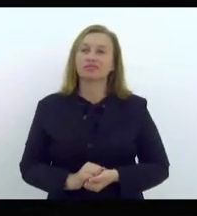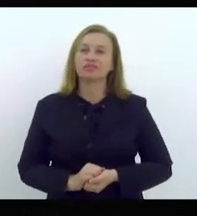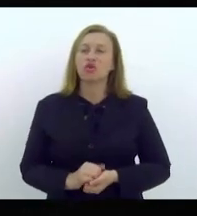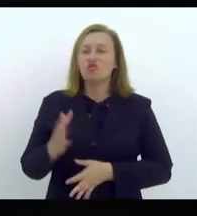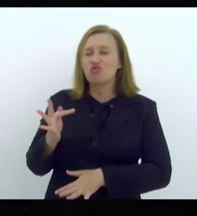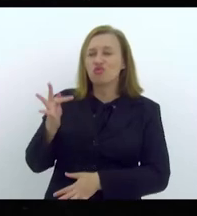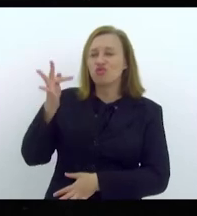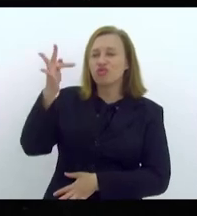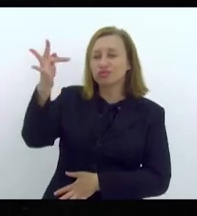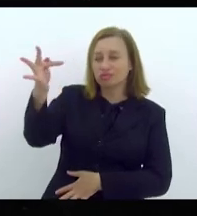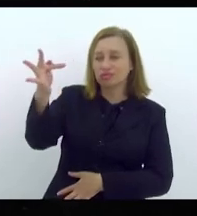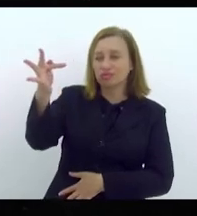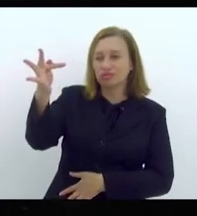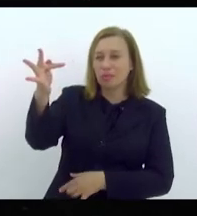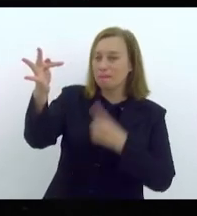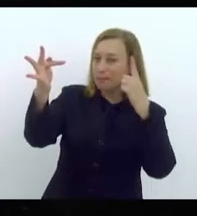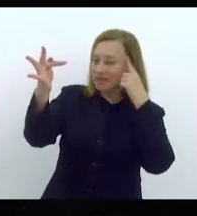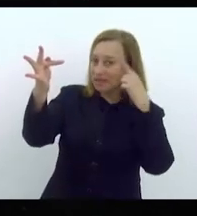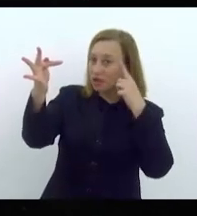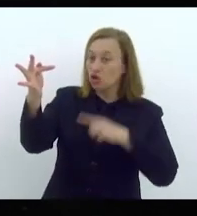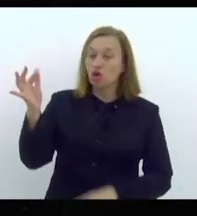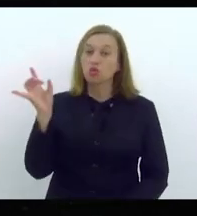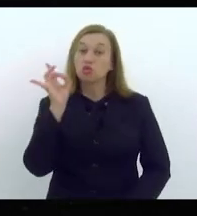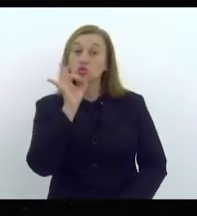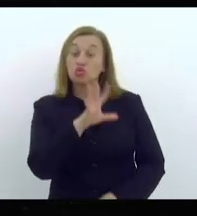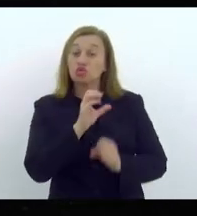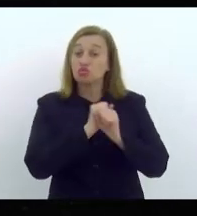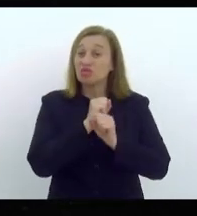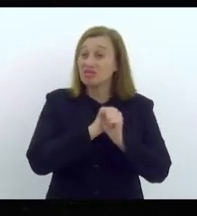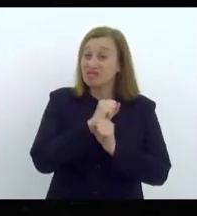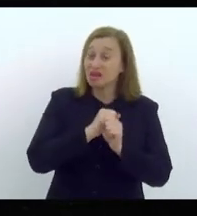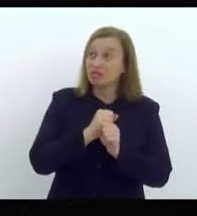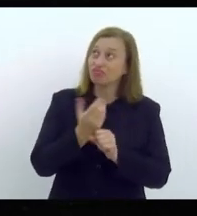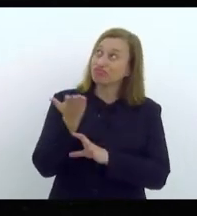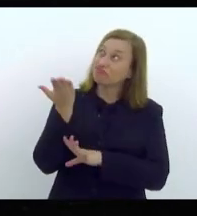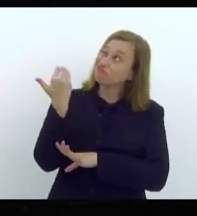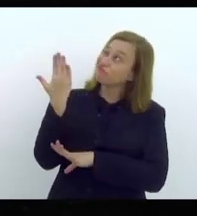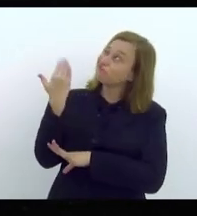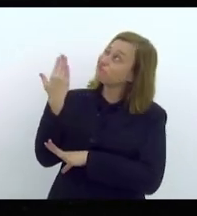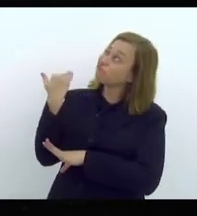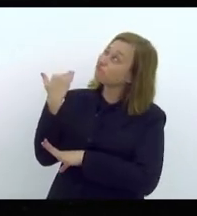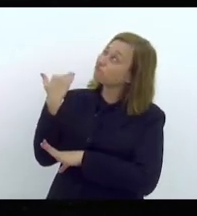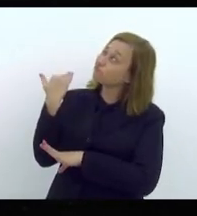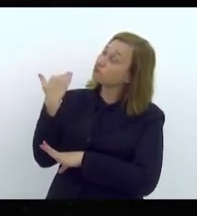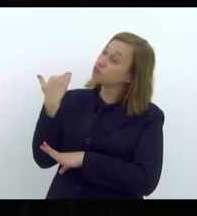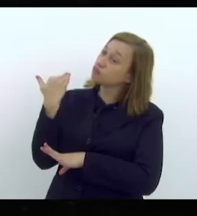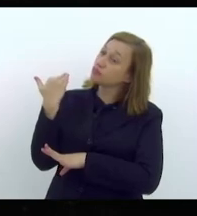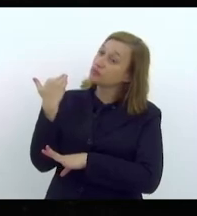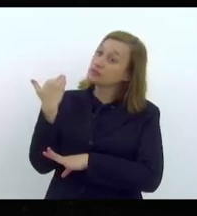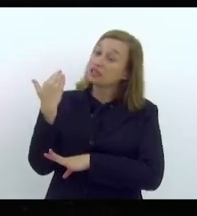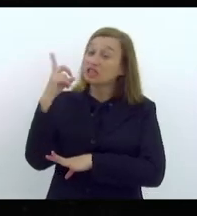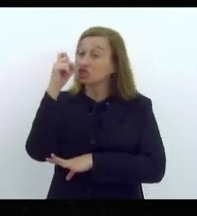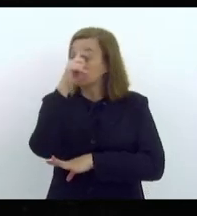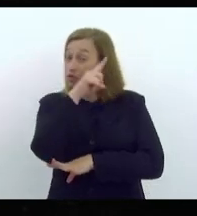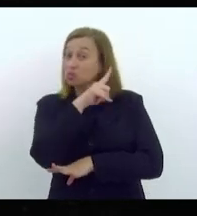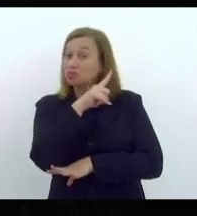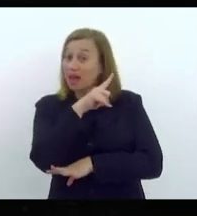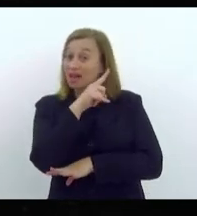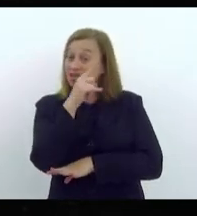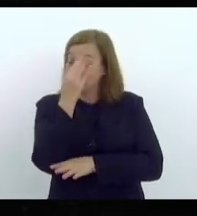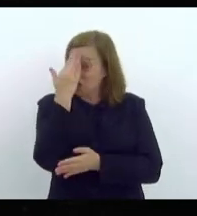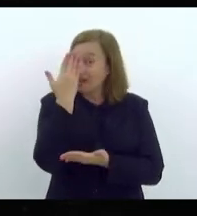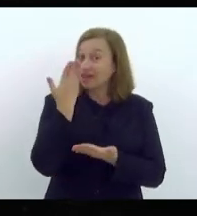futura, porque nos últimos anos o Brasil ficou muito desacreditado do ponto de vista